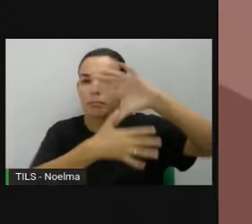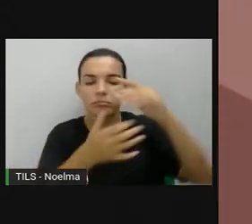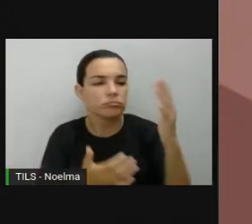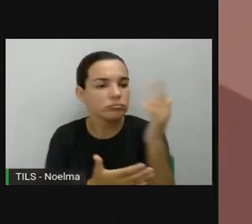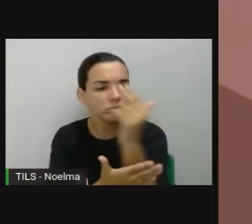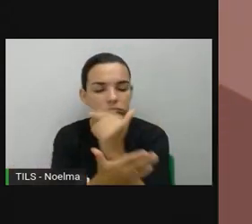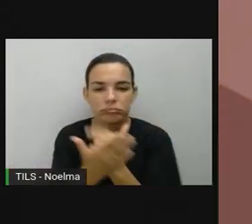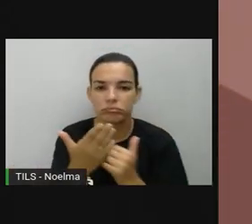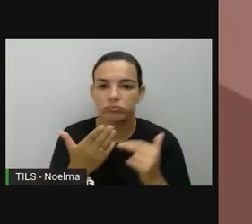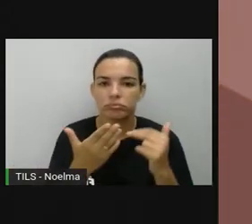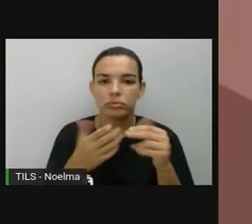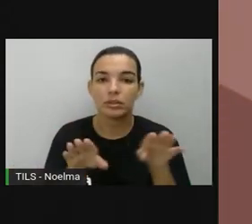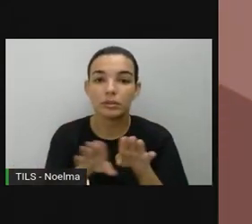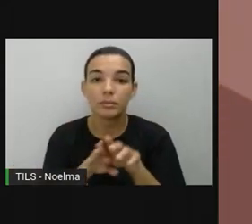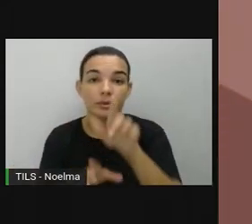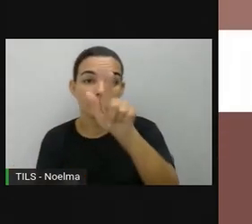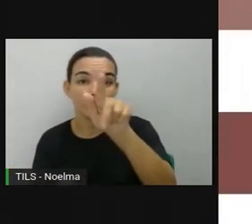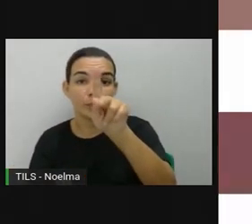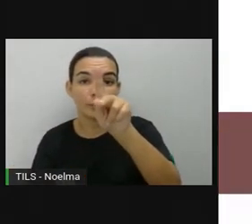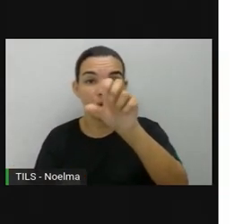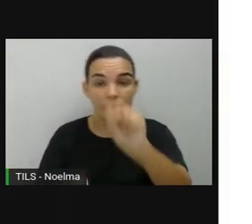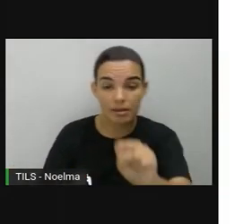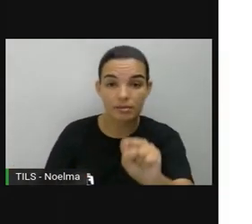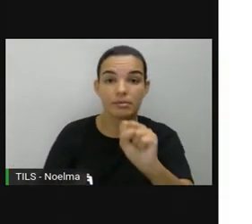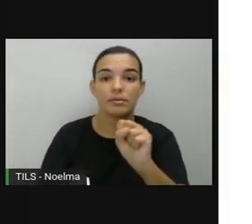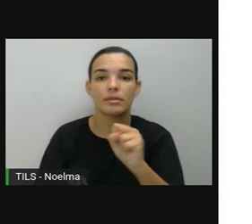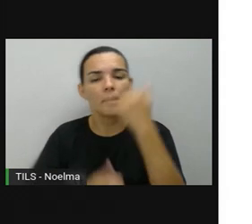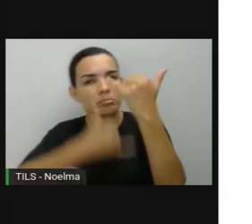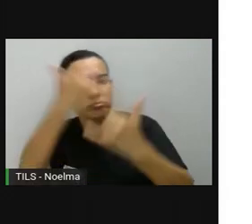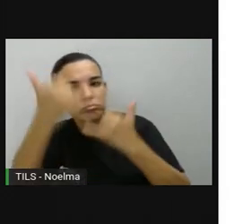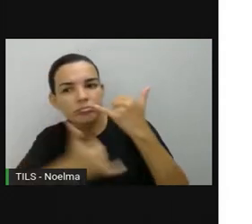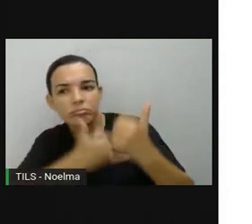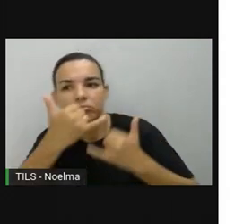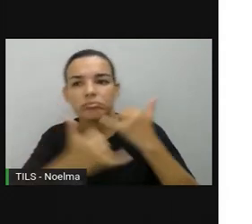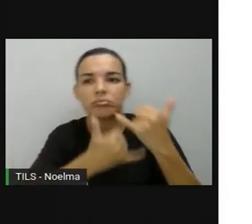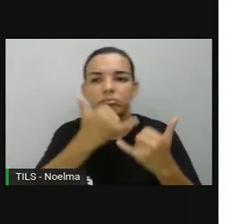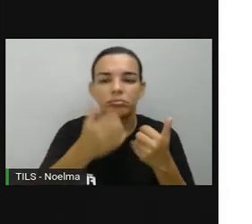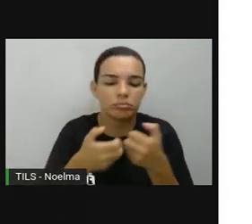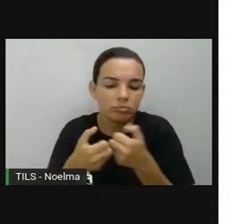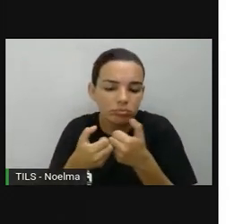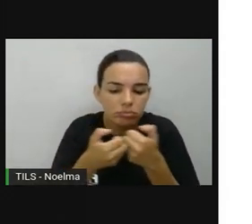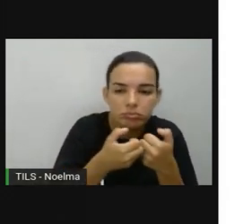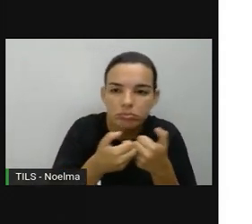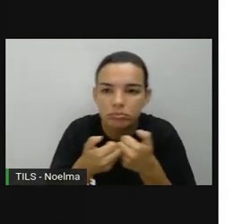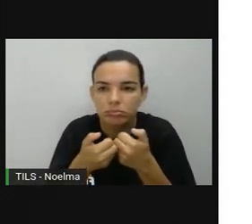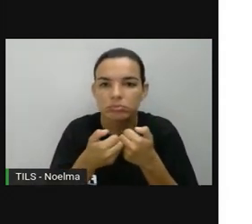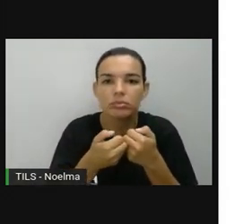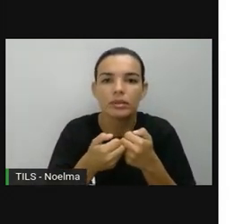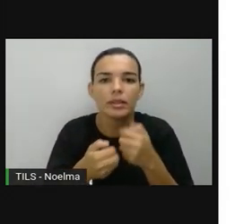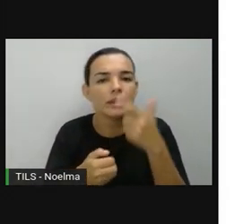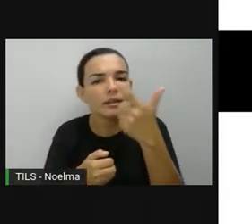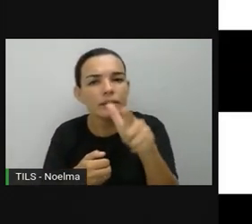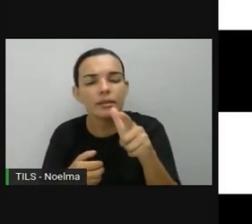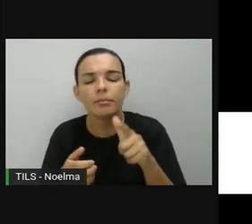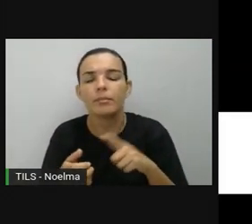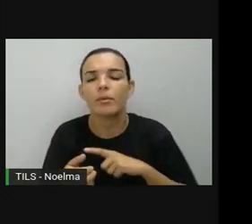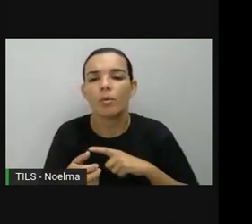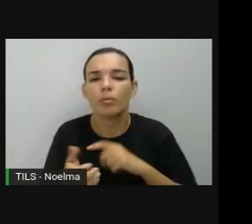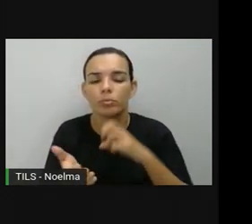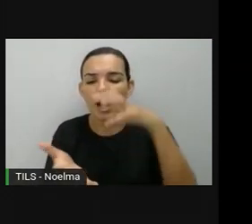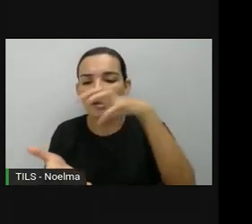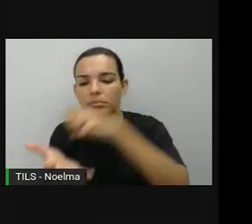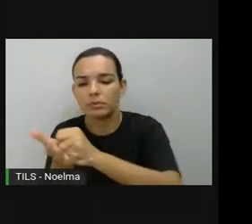aparelhos de GPS, jogos eletrônicos e outros aplicativos que trabalham com